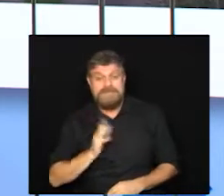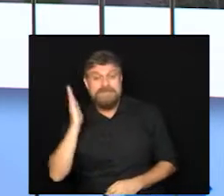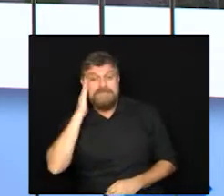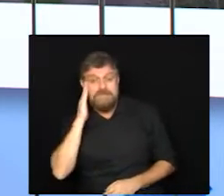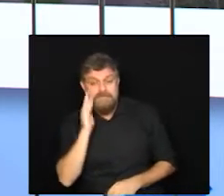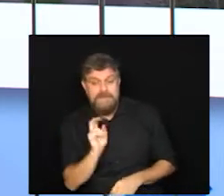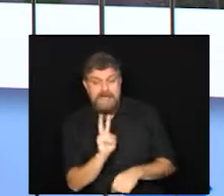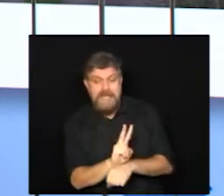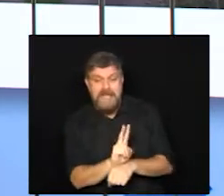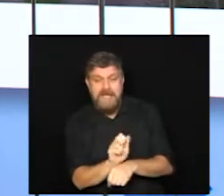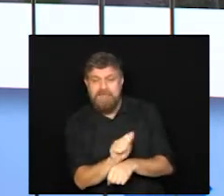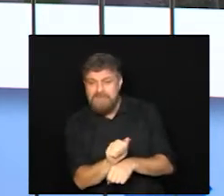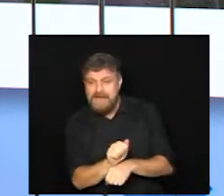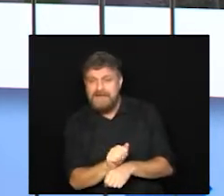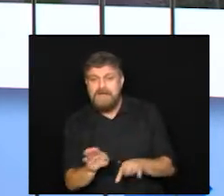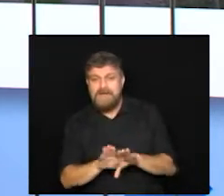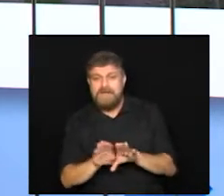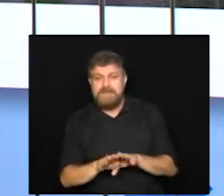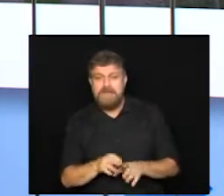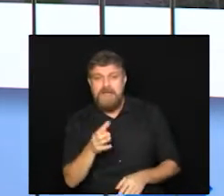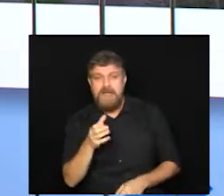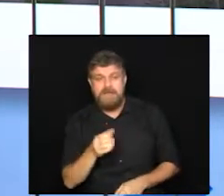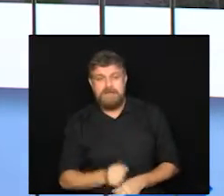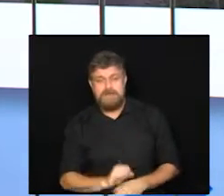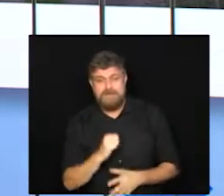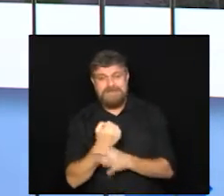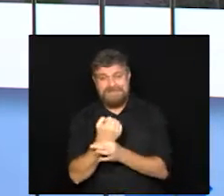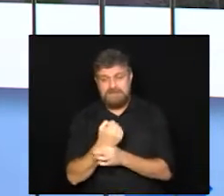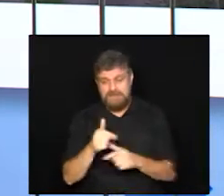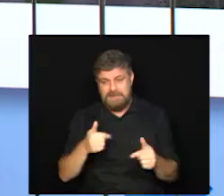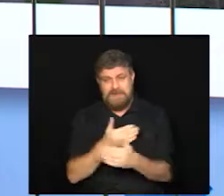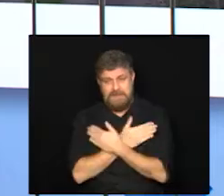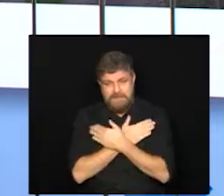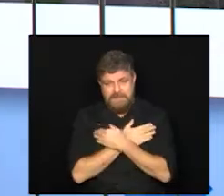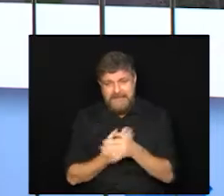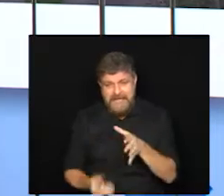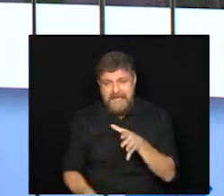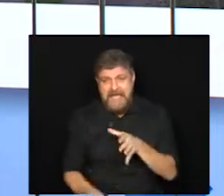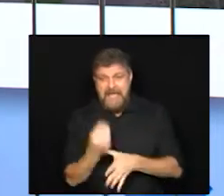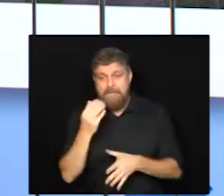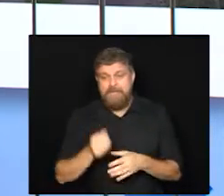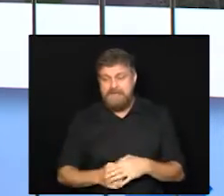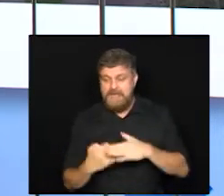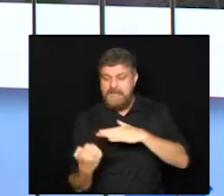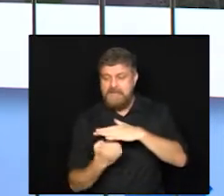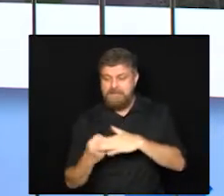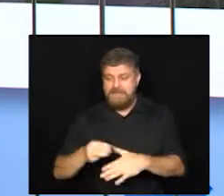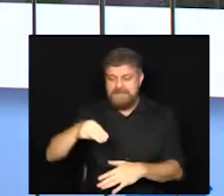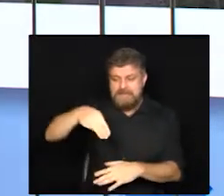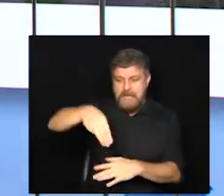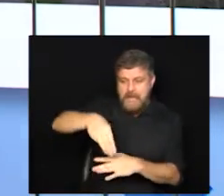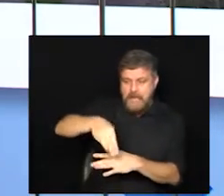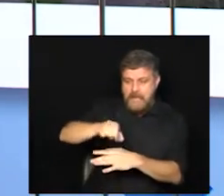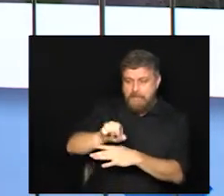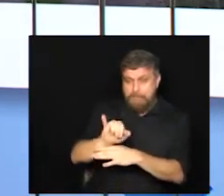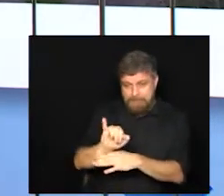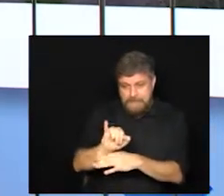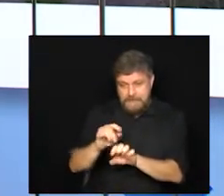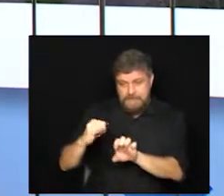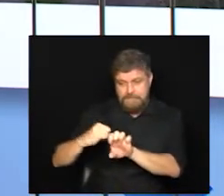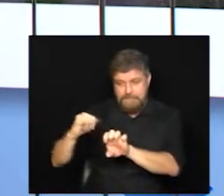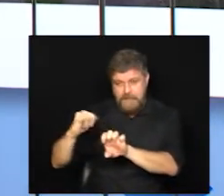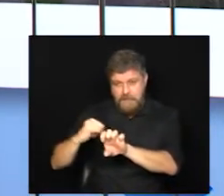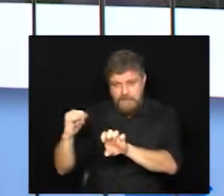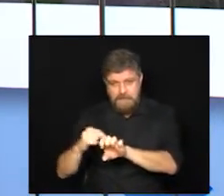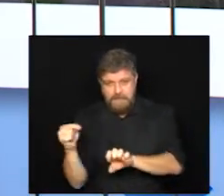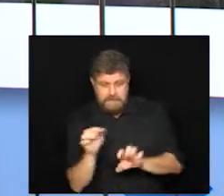vaga, seguro desemprego e abertura de MEI, que é o microempreendedor individual. Só que isso, para